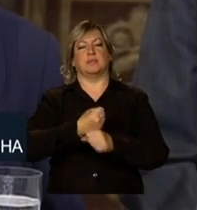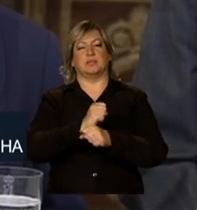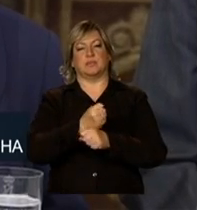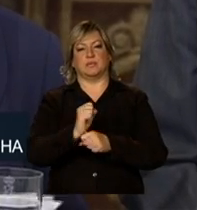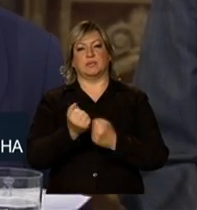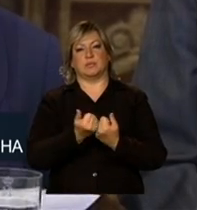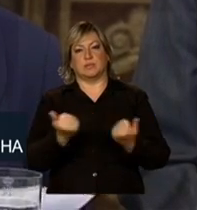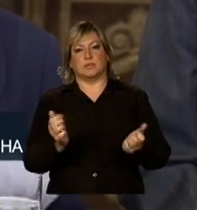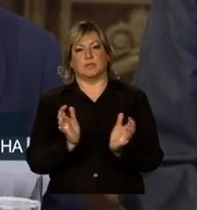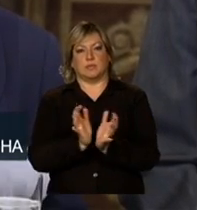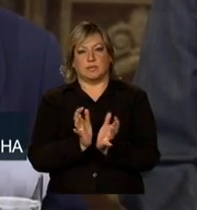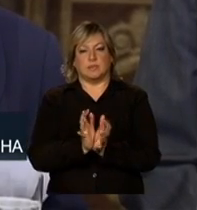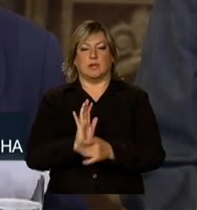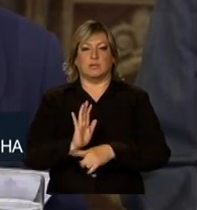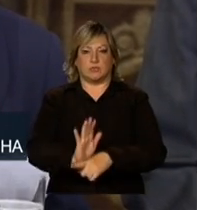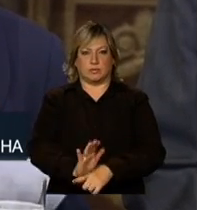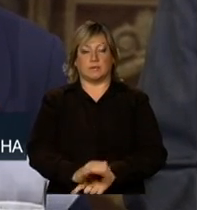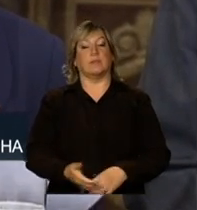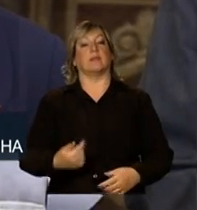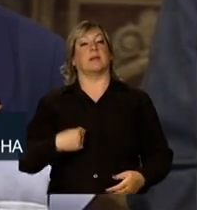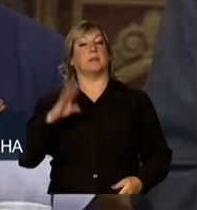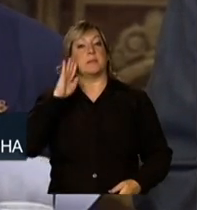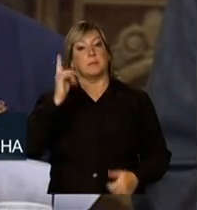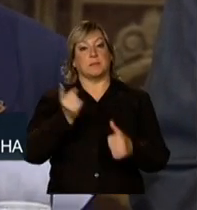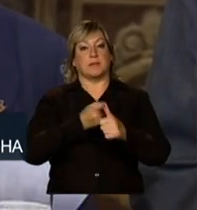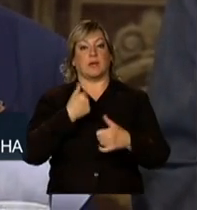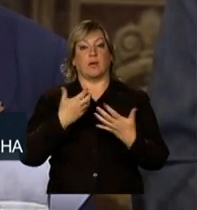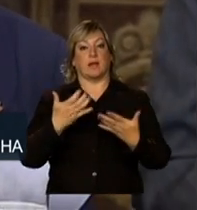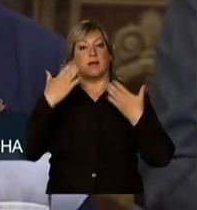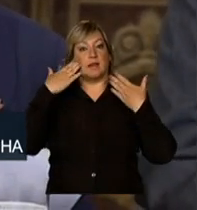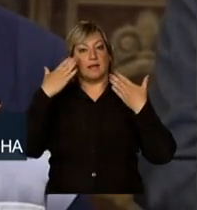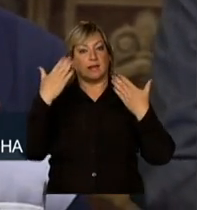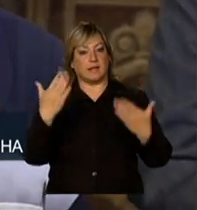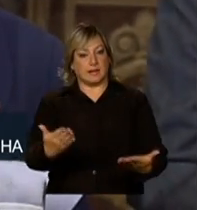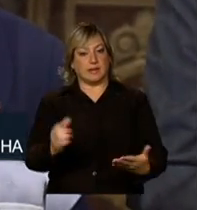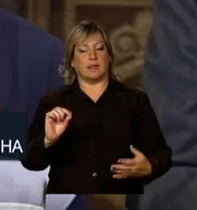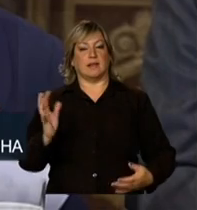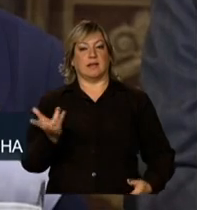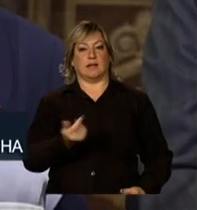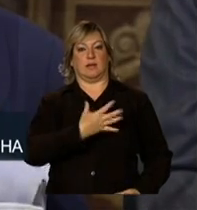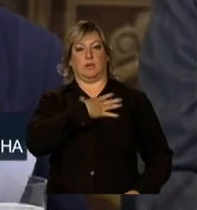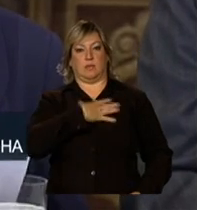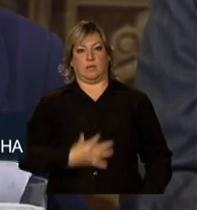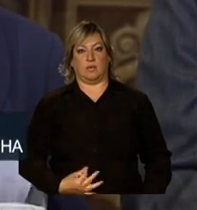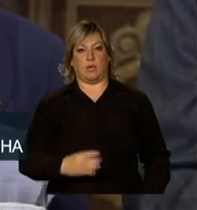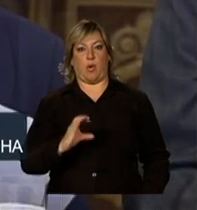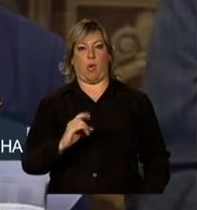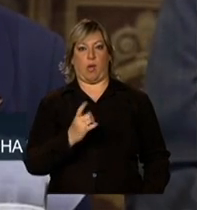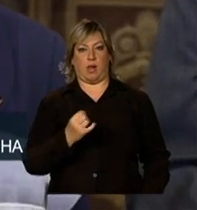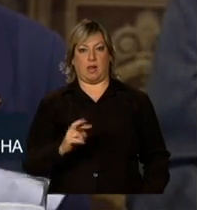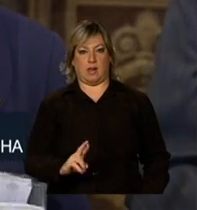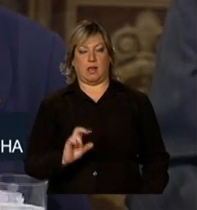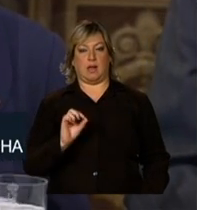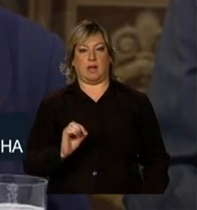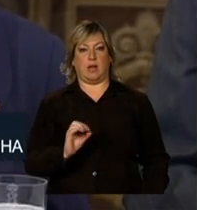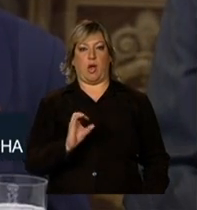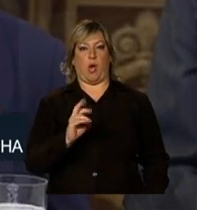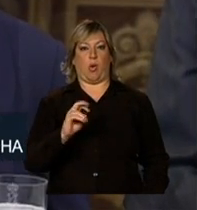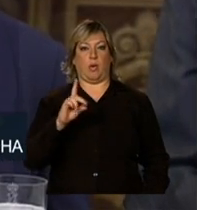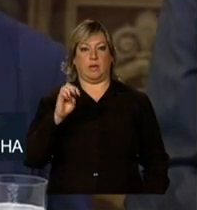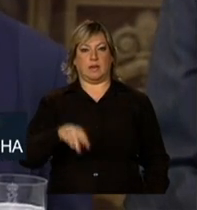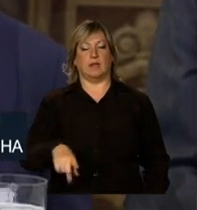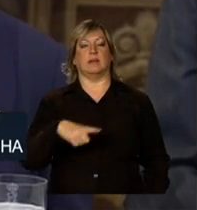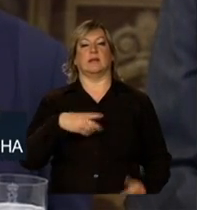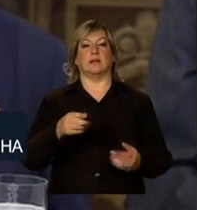Antes de mais nada, queria agradecer o grande colar da Ordem de Isabel, a católica,